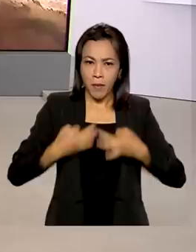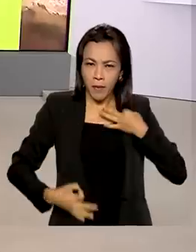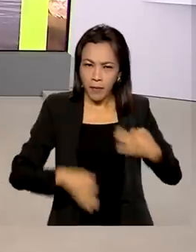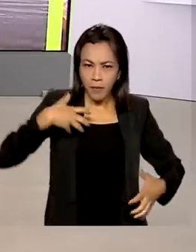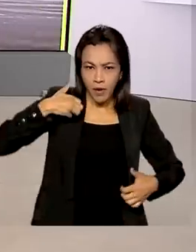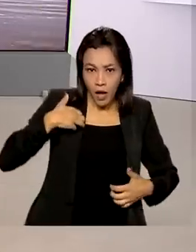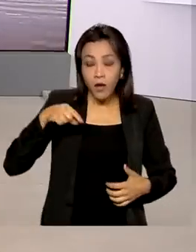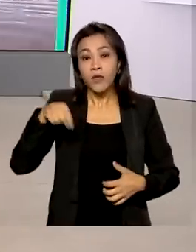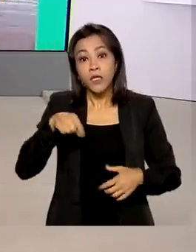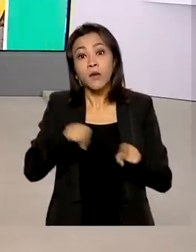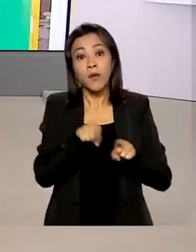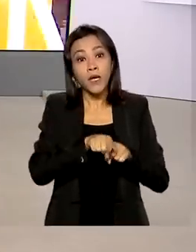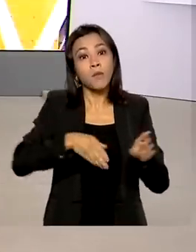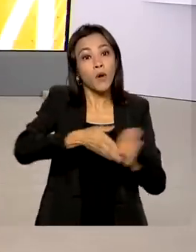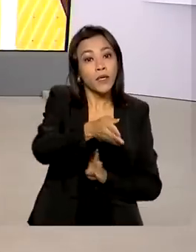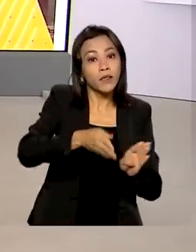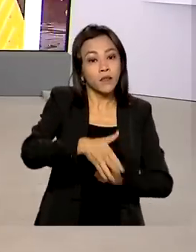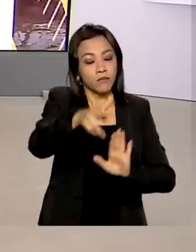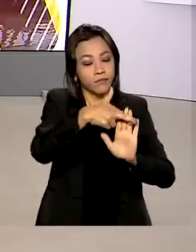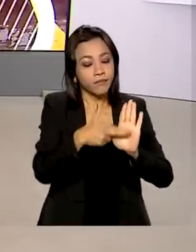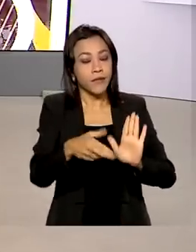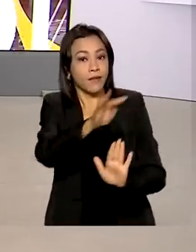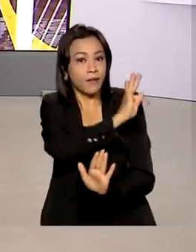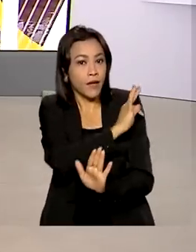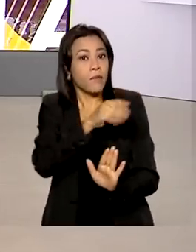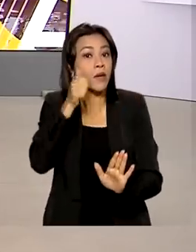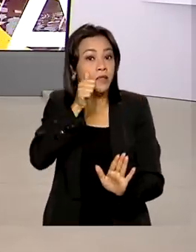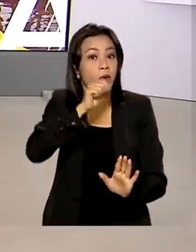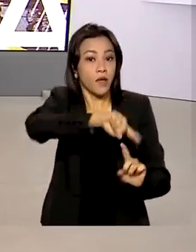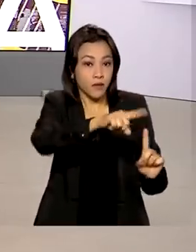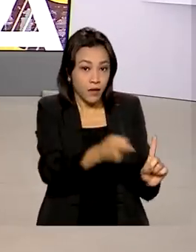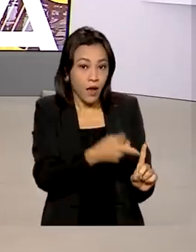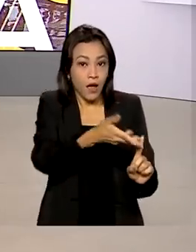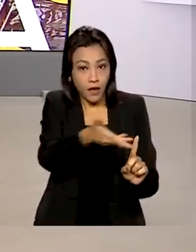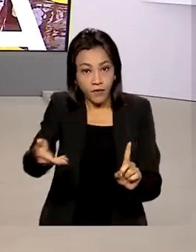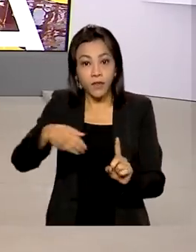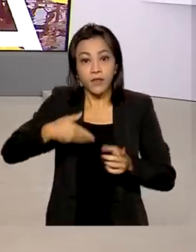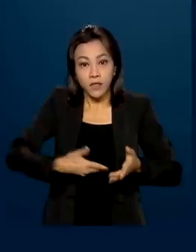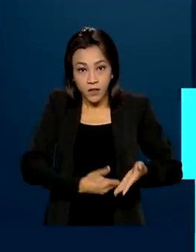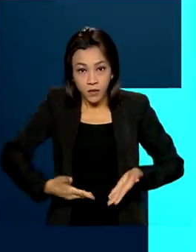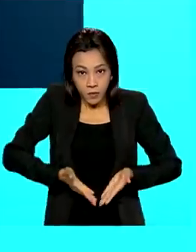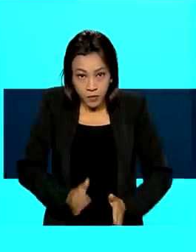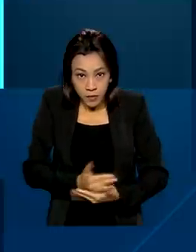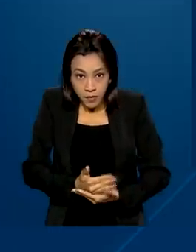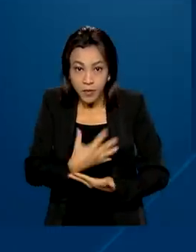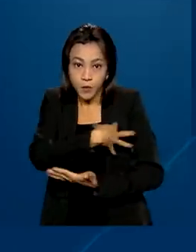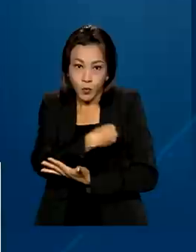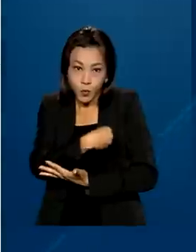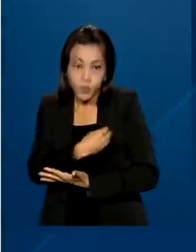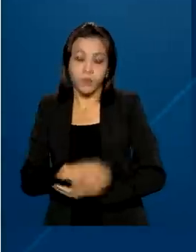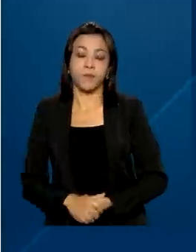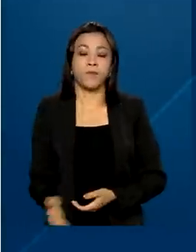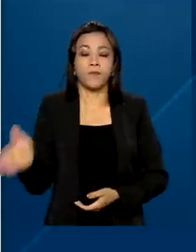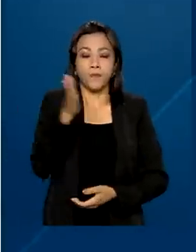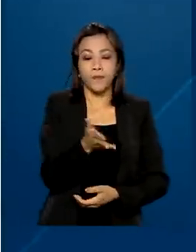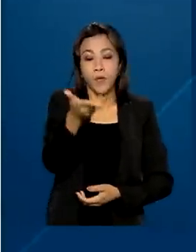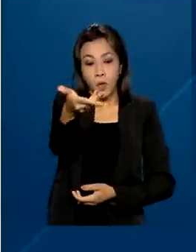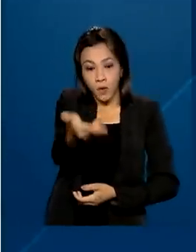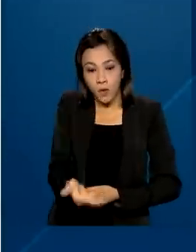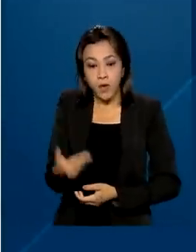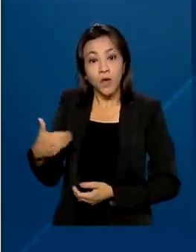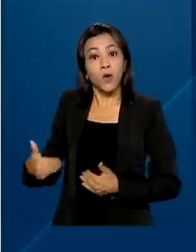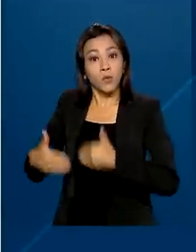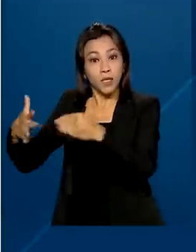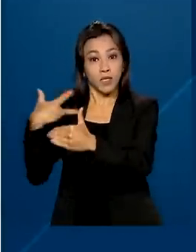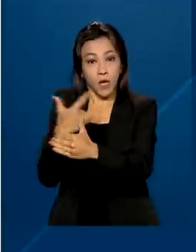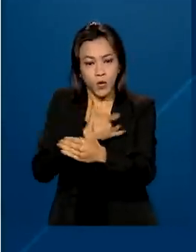orientações sobre a varíola dos macacos para gestantes, puérperas e lactantes. O Ministério da Saúde elaborou